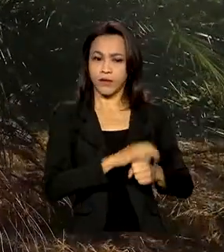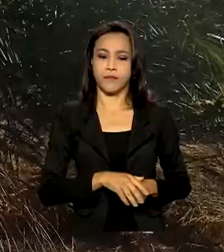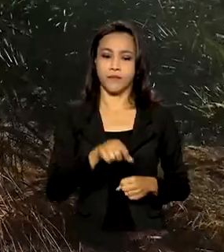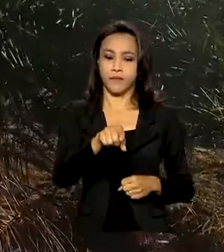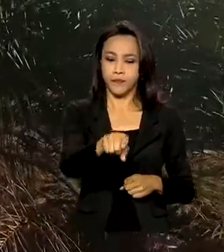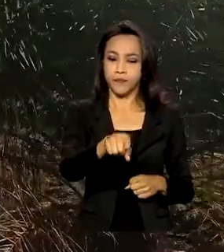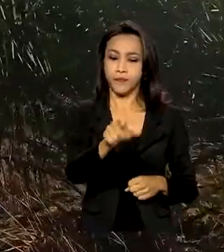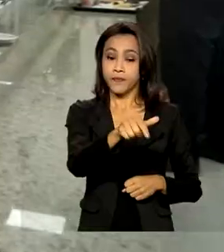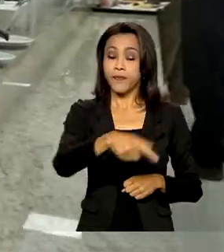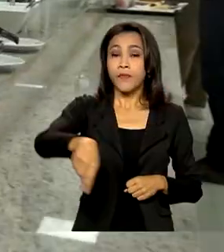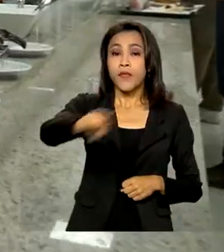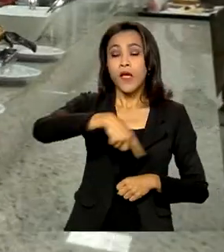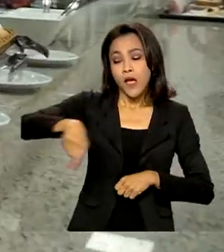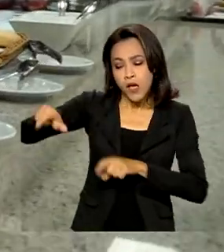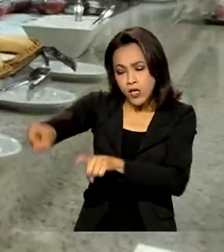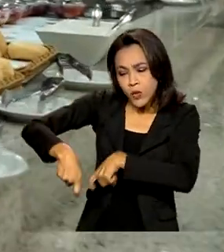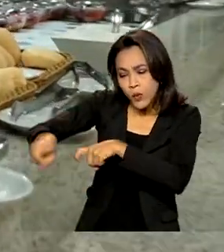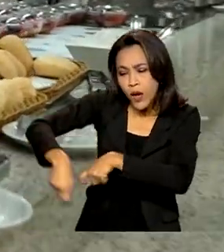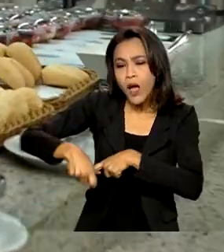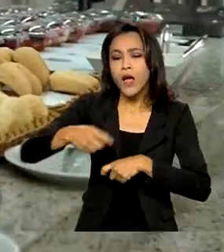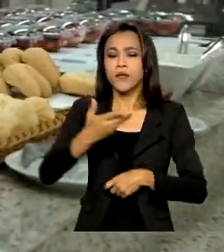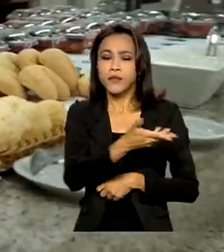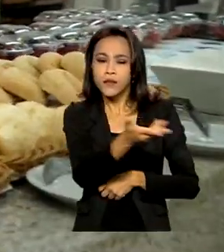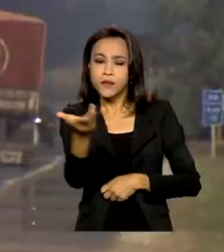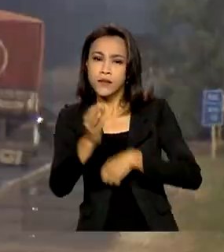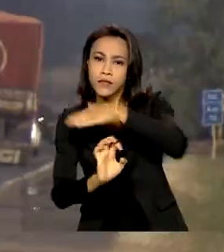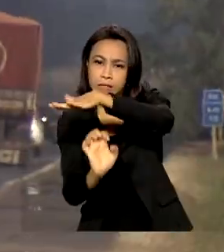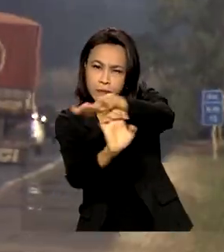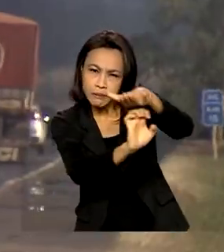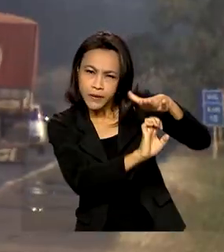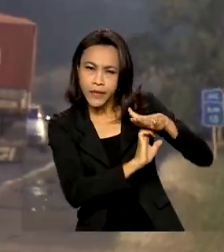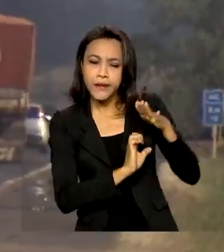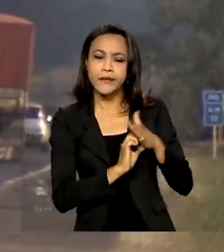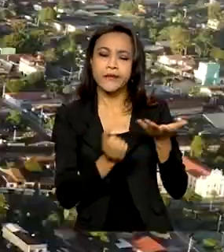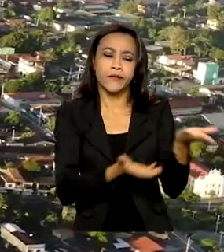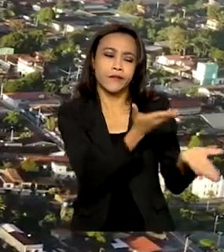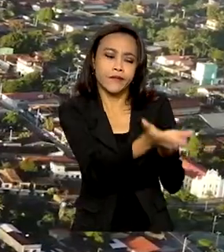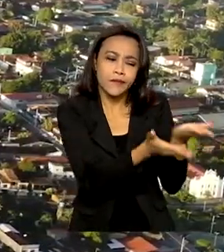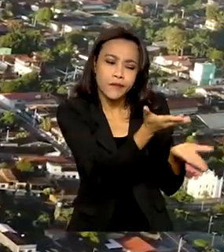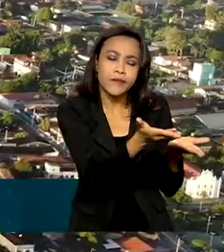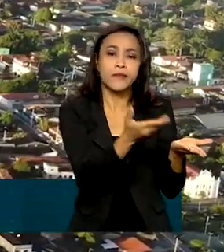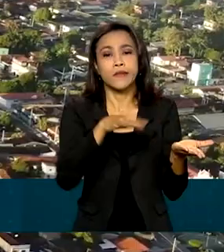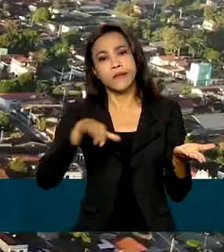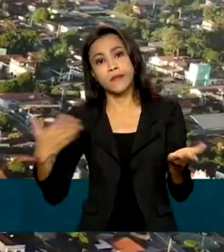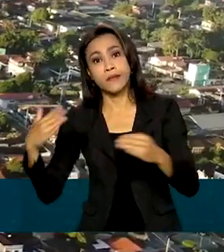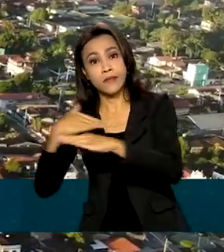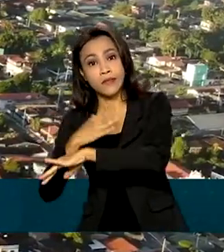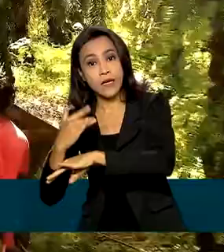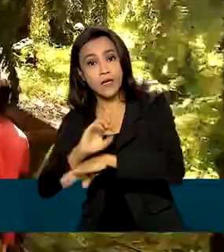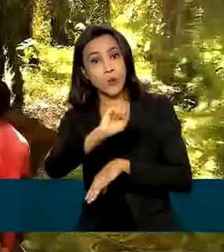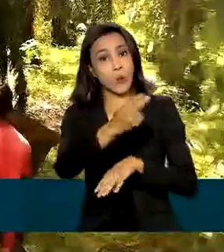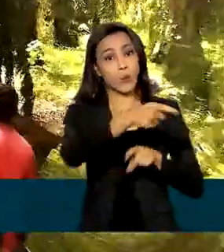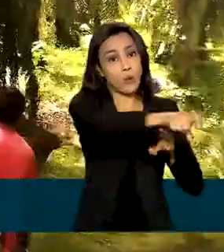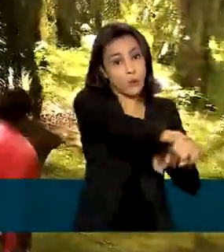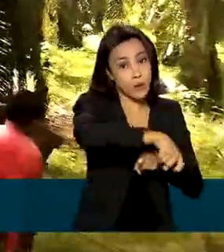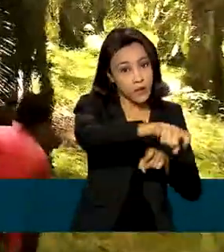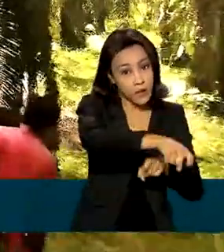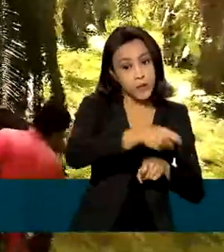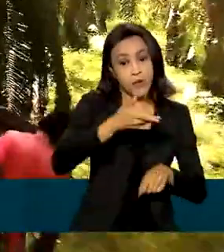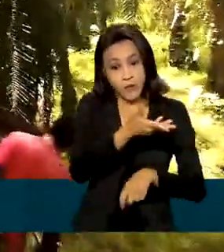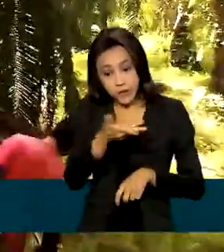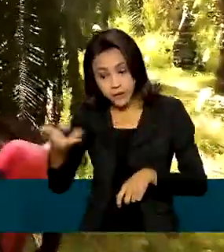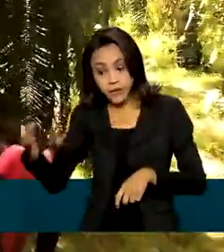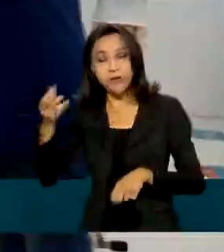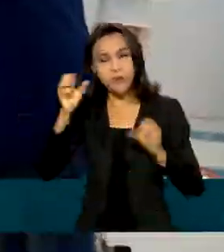produtores rurais a empresários do comércio ou serviços, seja na cidade ou no campo, exemplos de